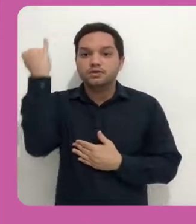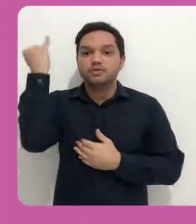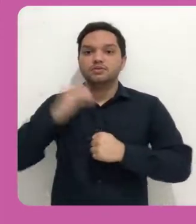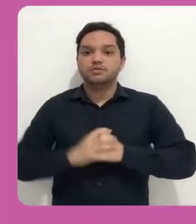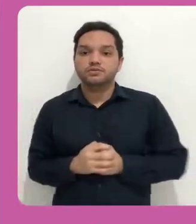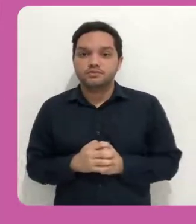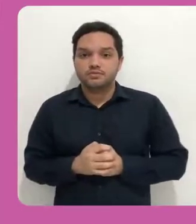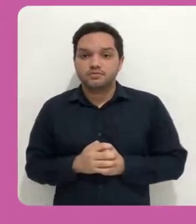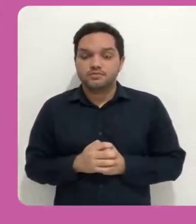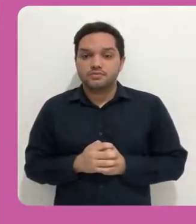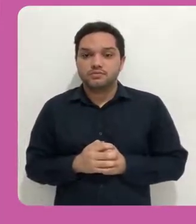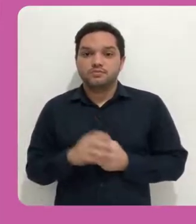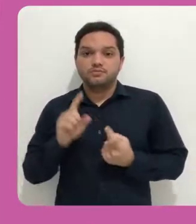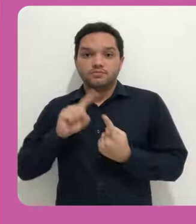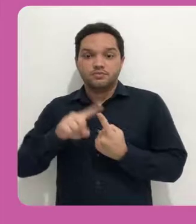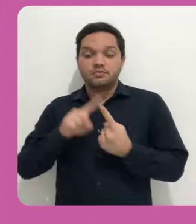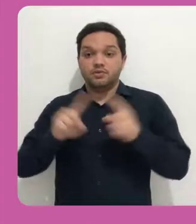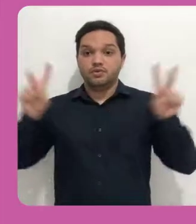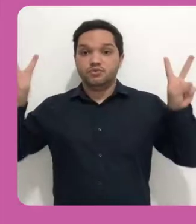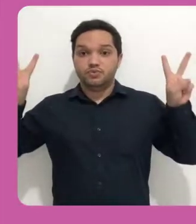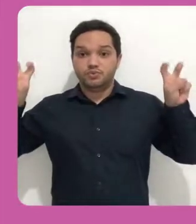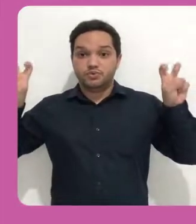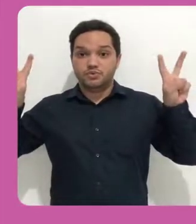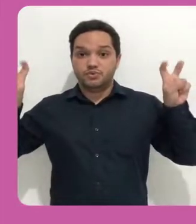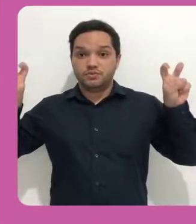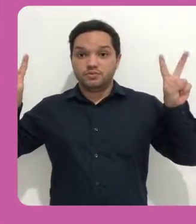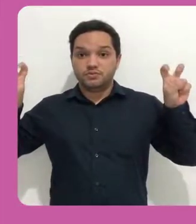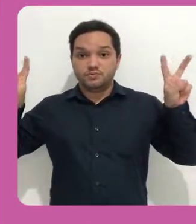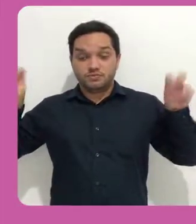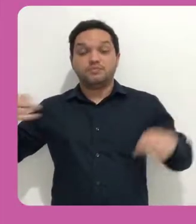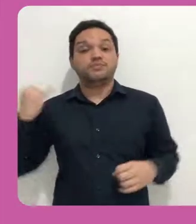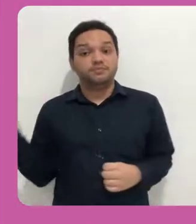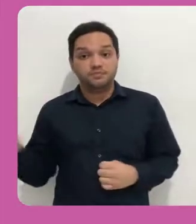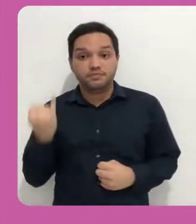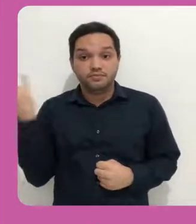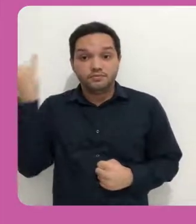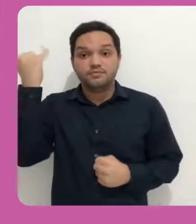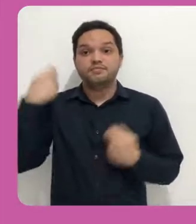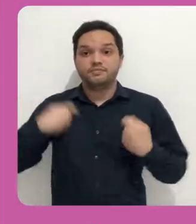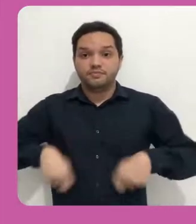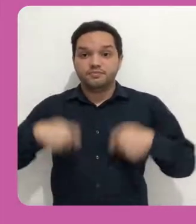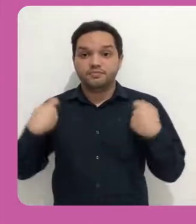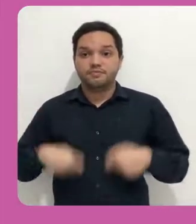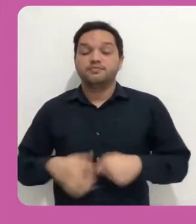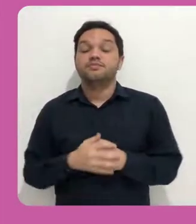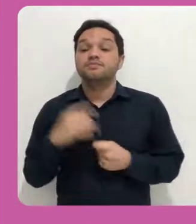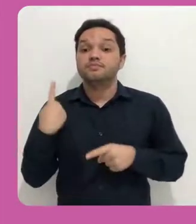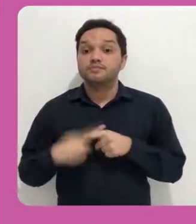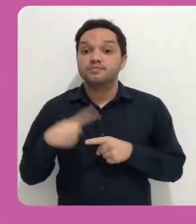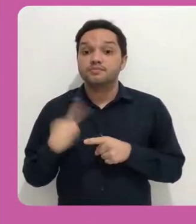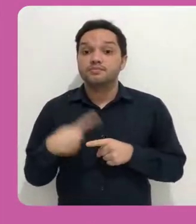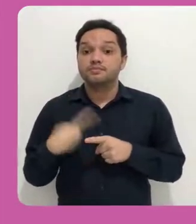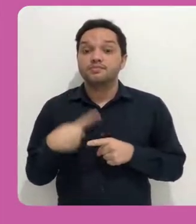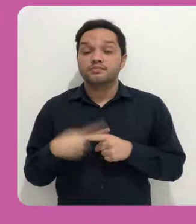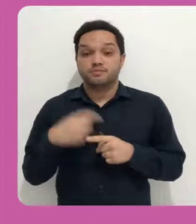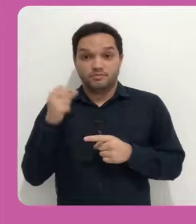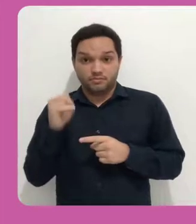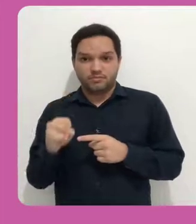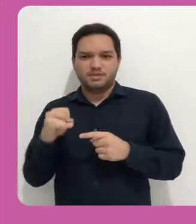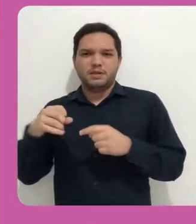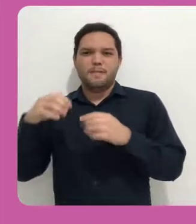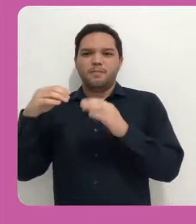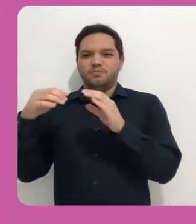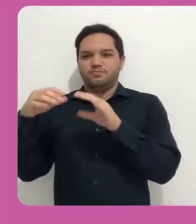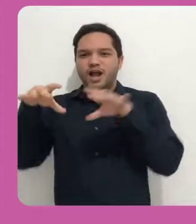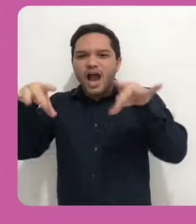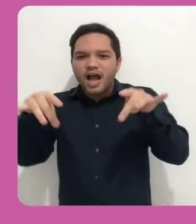também é importante. Por quê? Porque quando a gente coloca vários arquivos, o